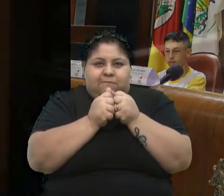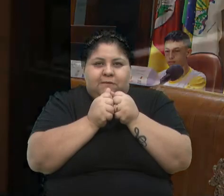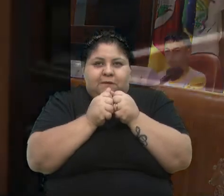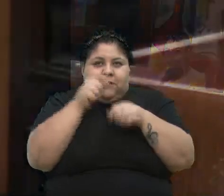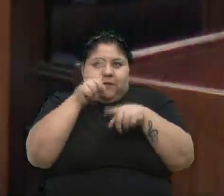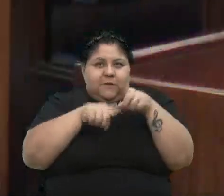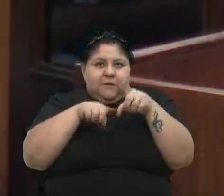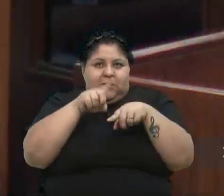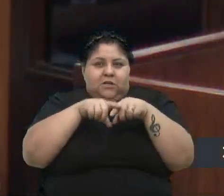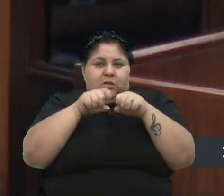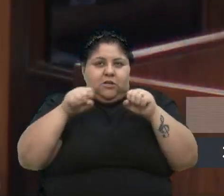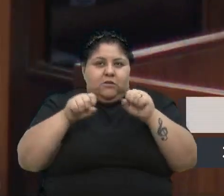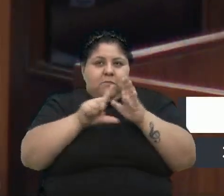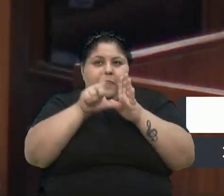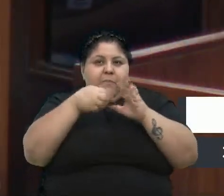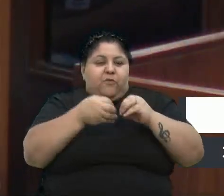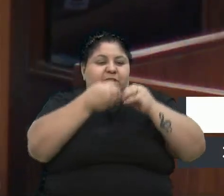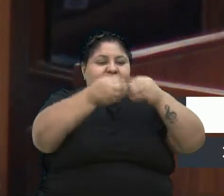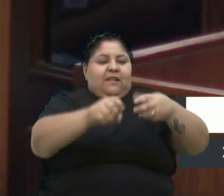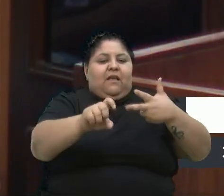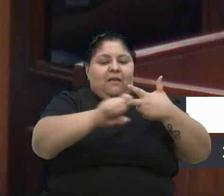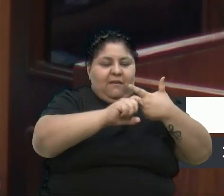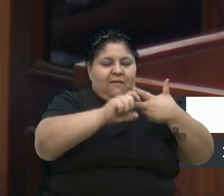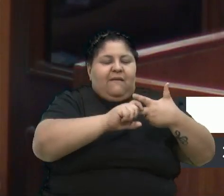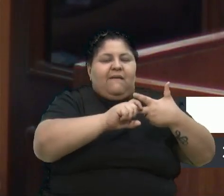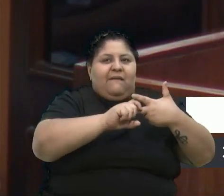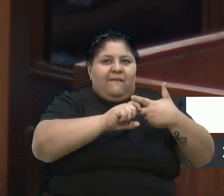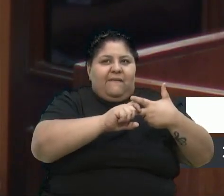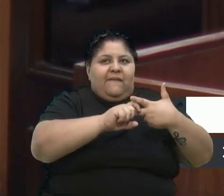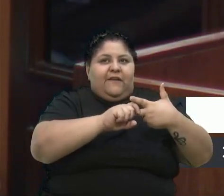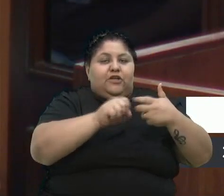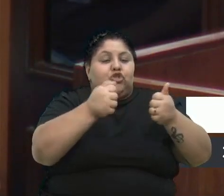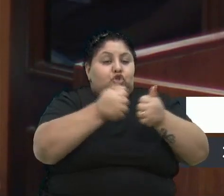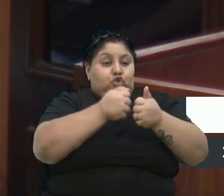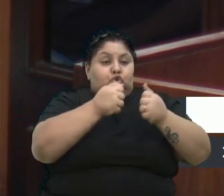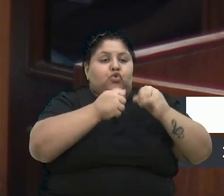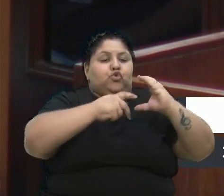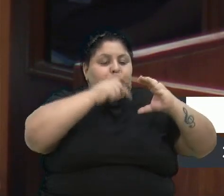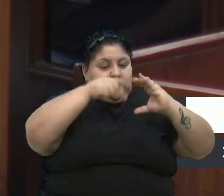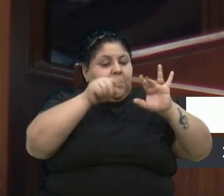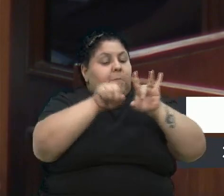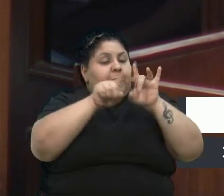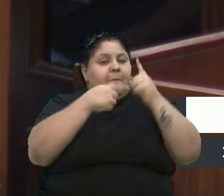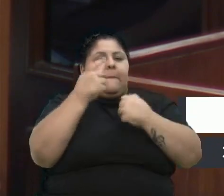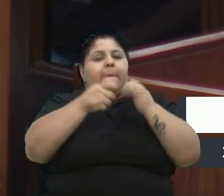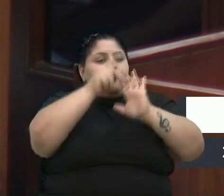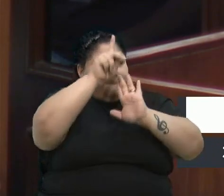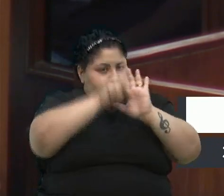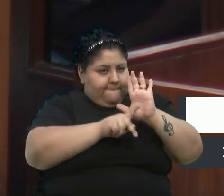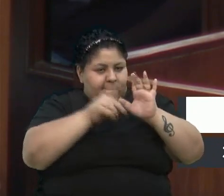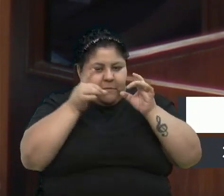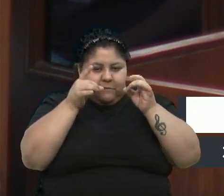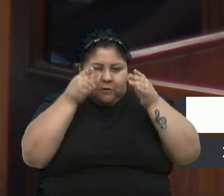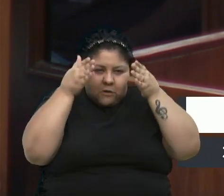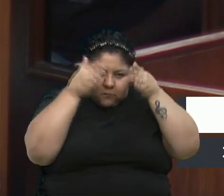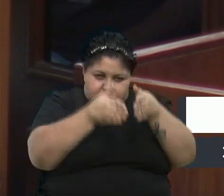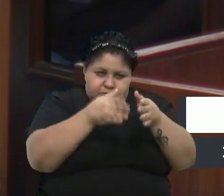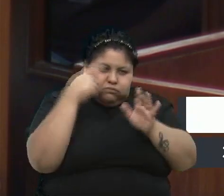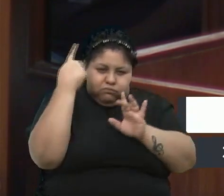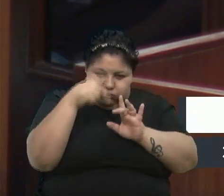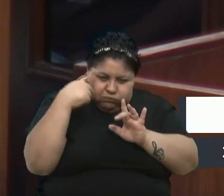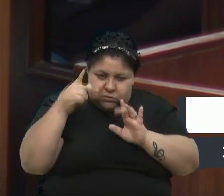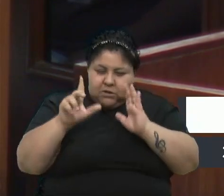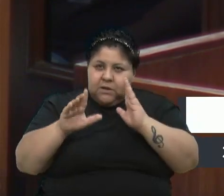Executivo, vai deixar aqui também com a Câmara, porque alguns projetos são mais específicos até para os vereadores, e vai